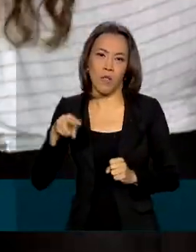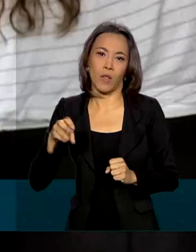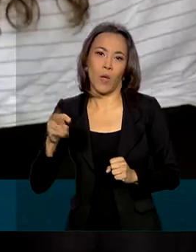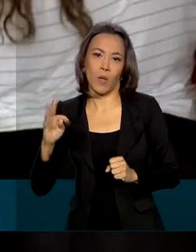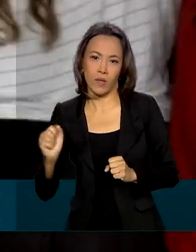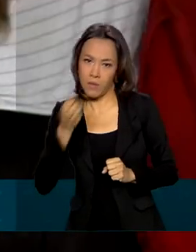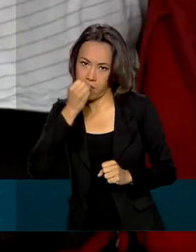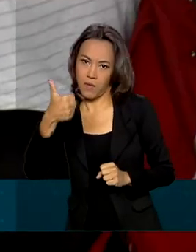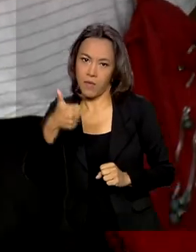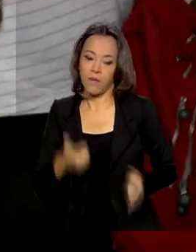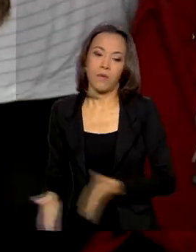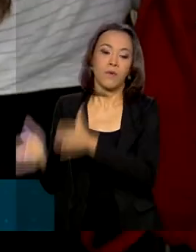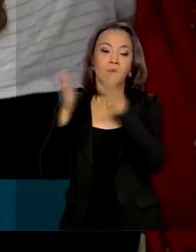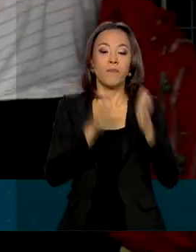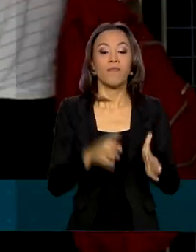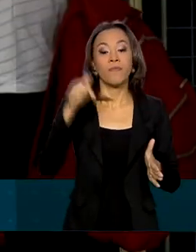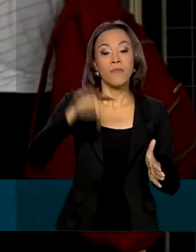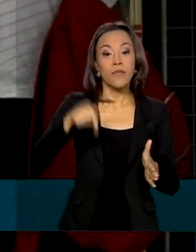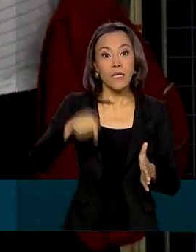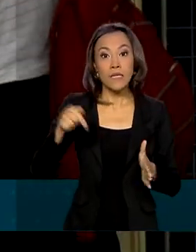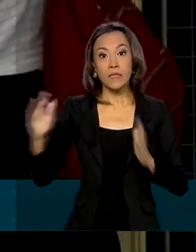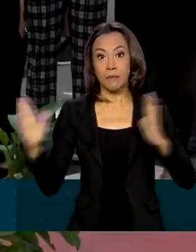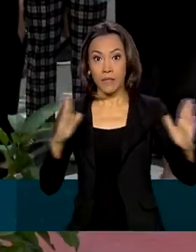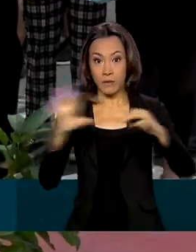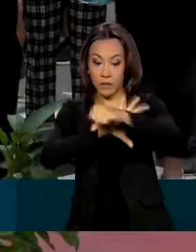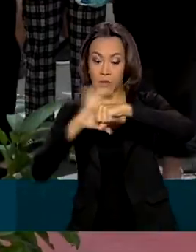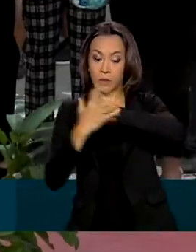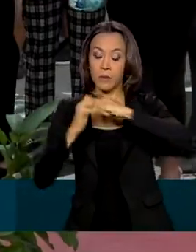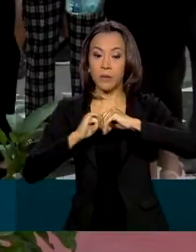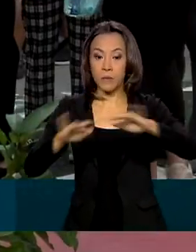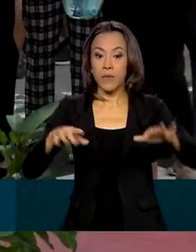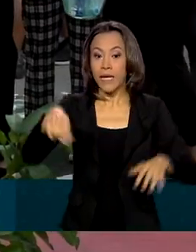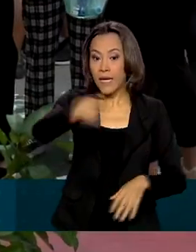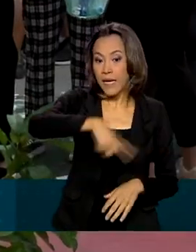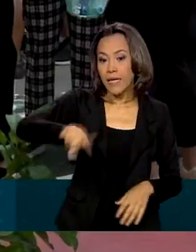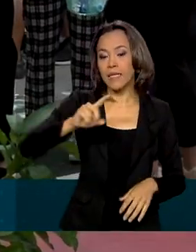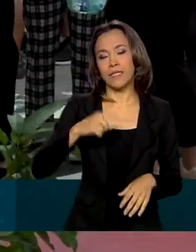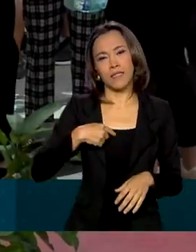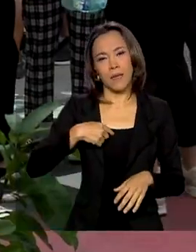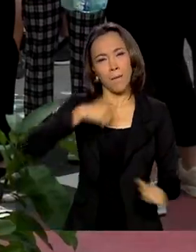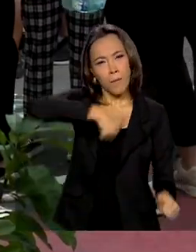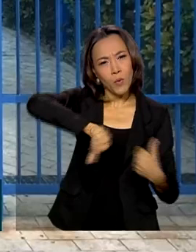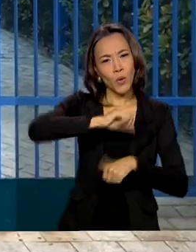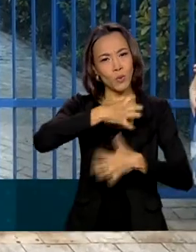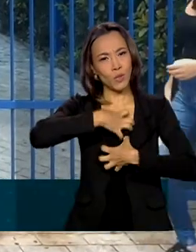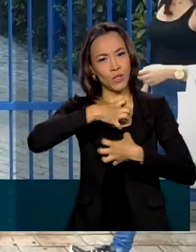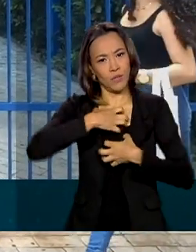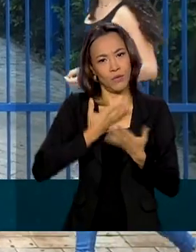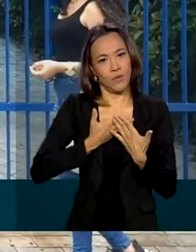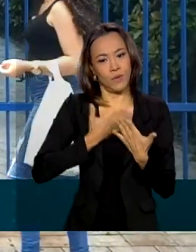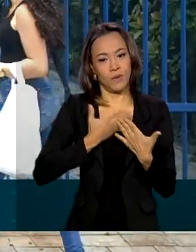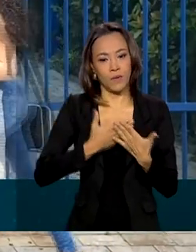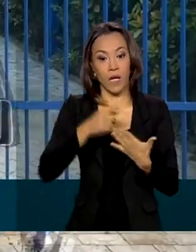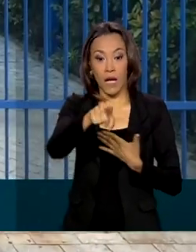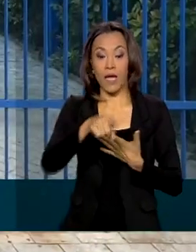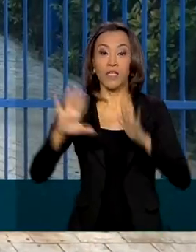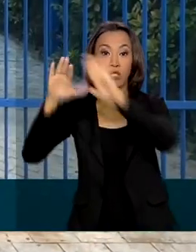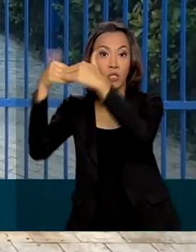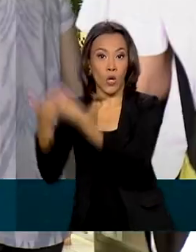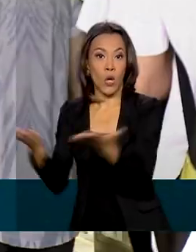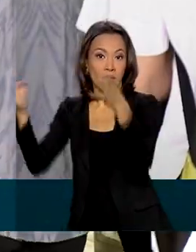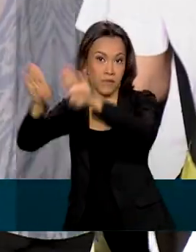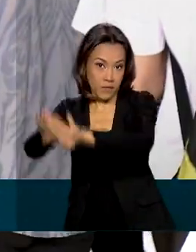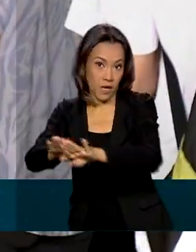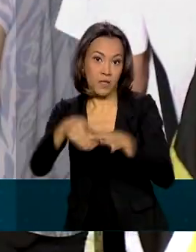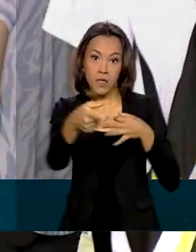edição do Enem, a pandemia do coronavírus forçou os candidatos a mudarem a forma de estudar para a prova. Com escolas e cursinhos fechados,